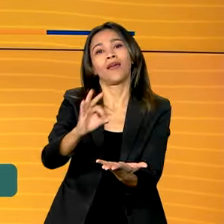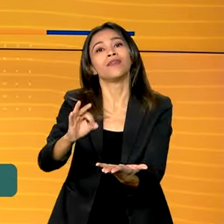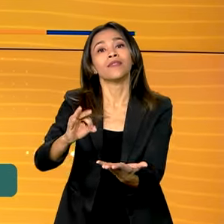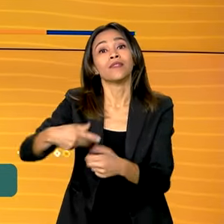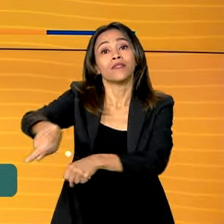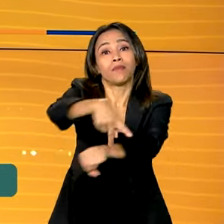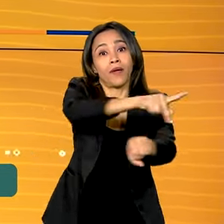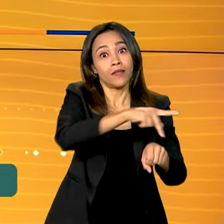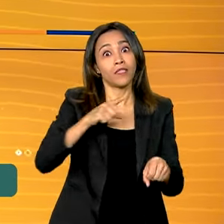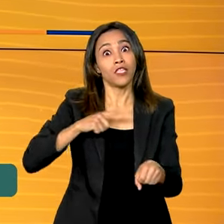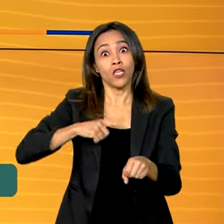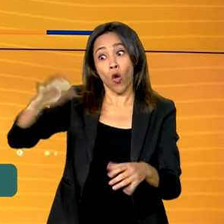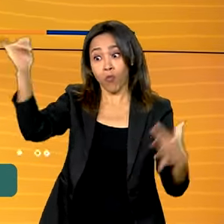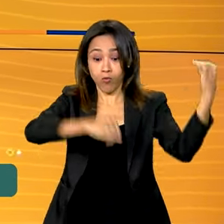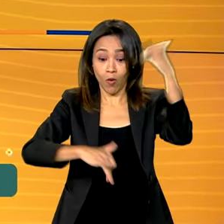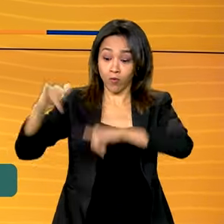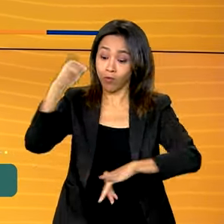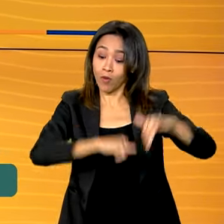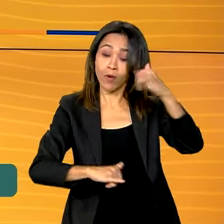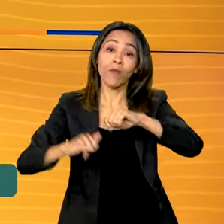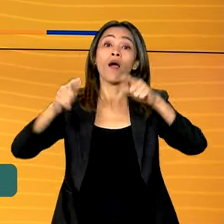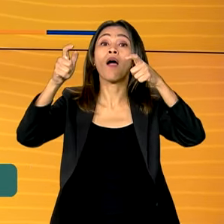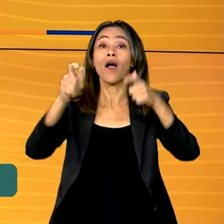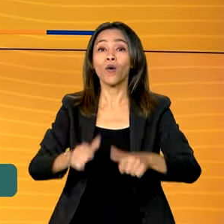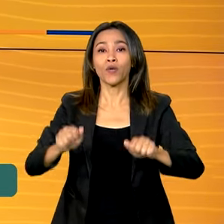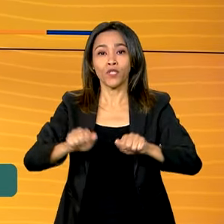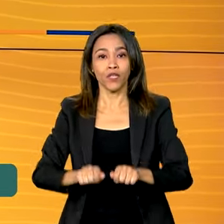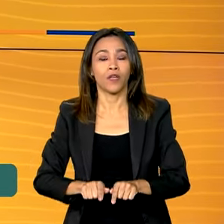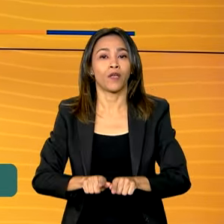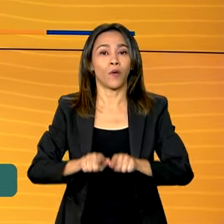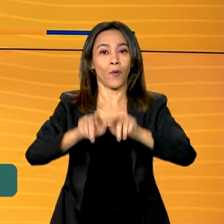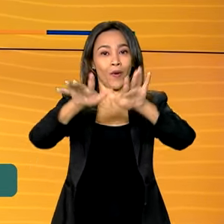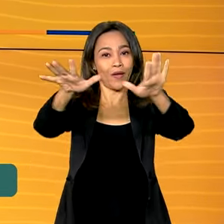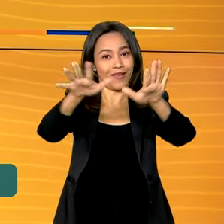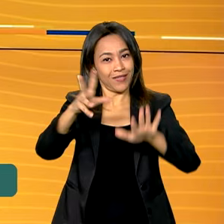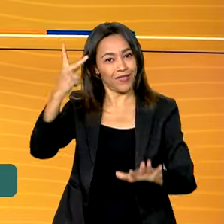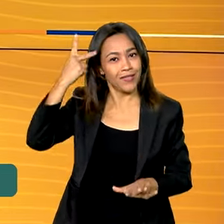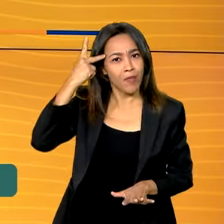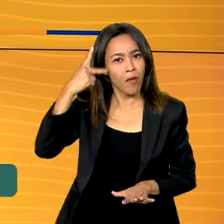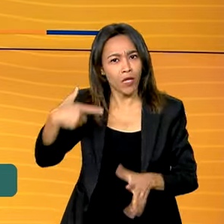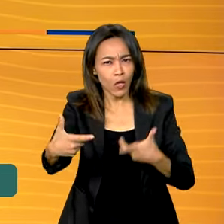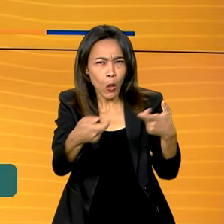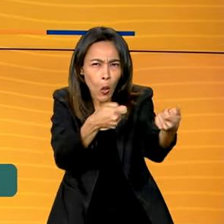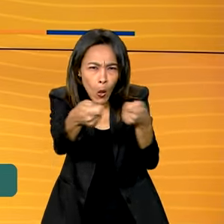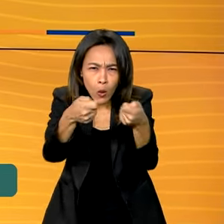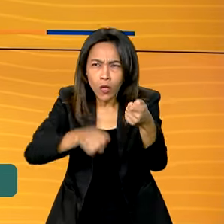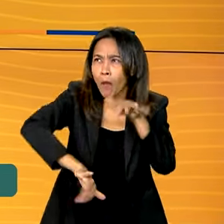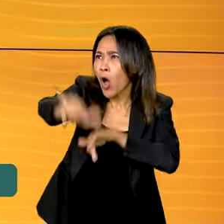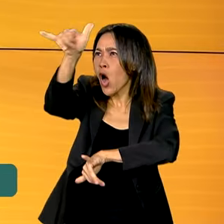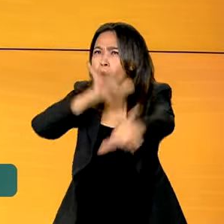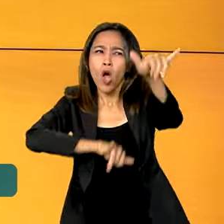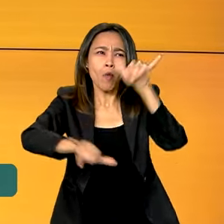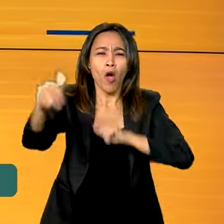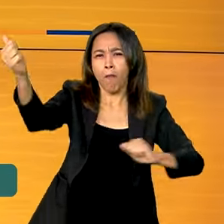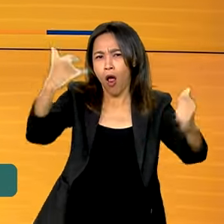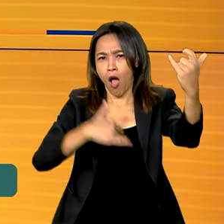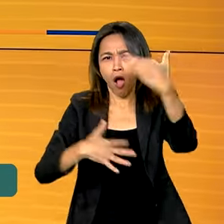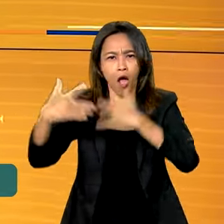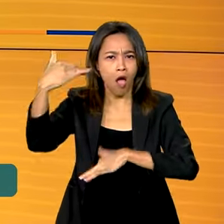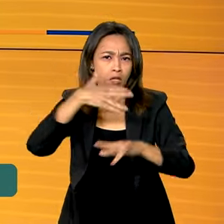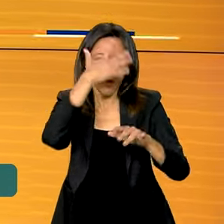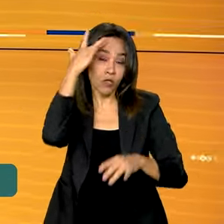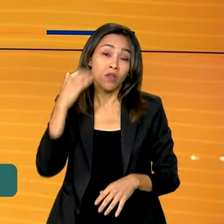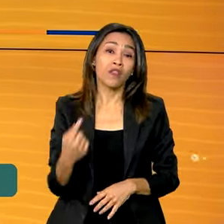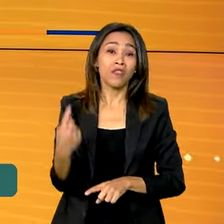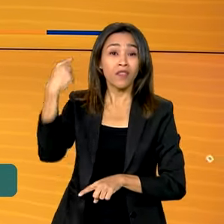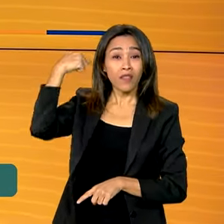movimento da América do Sul em Guarulhos, São Paulo. E para controlar todo esse fluxo internacional de pessoas, desde 2003,